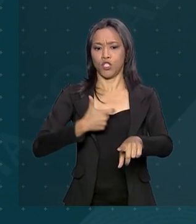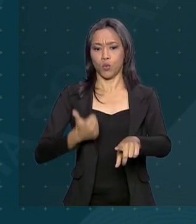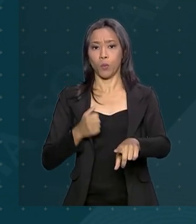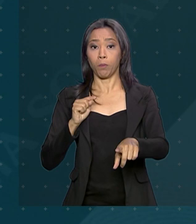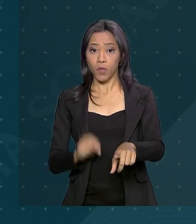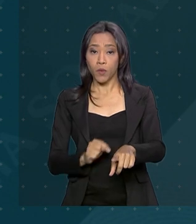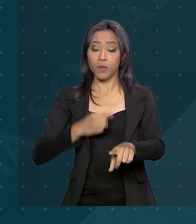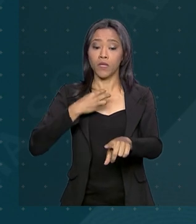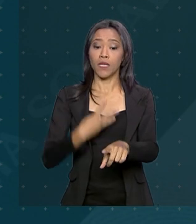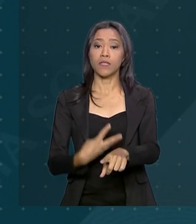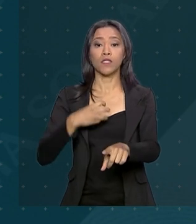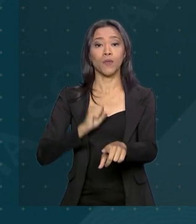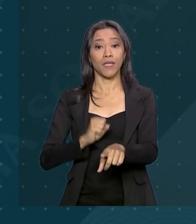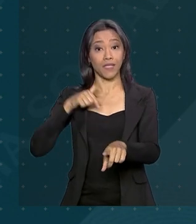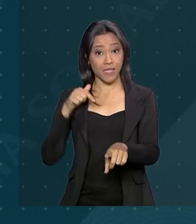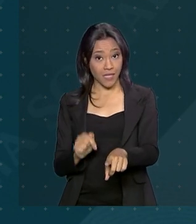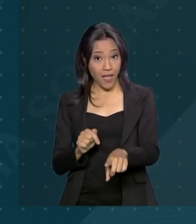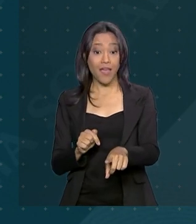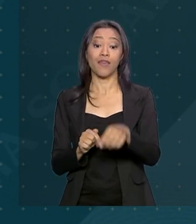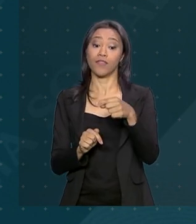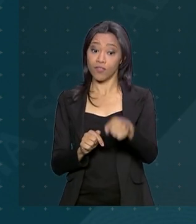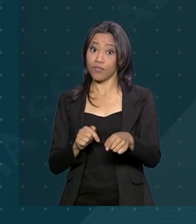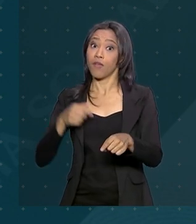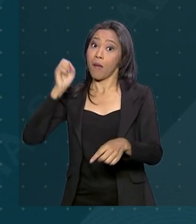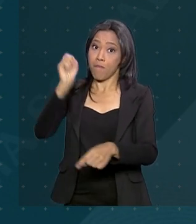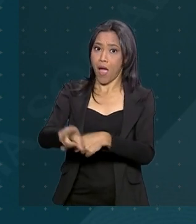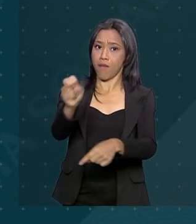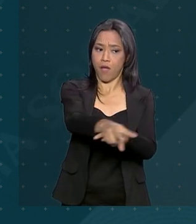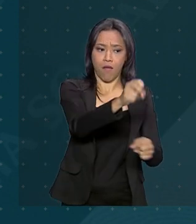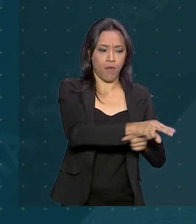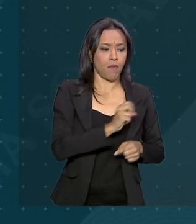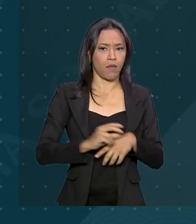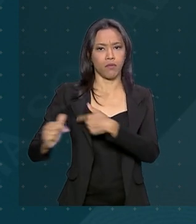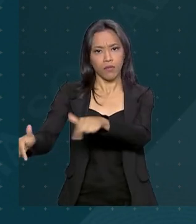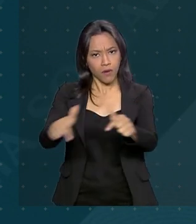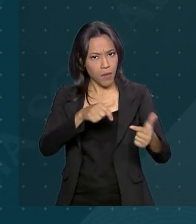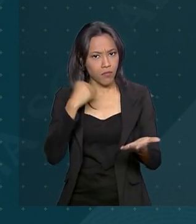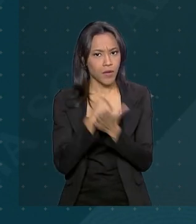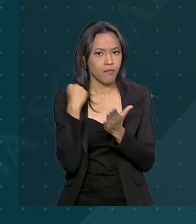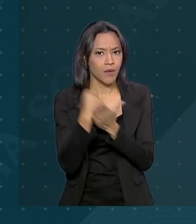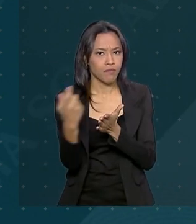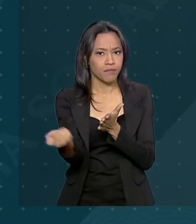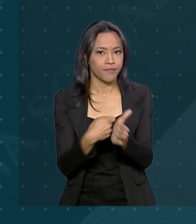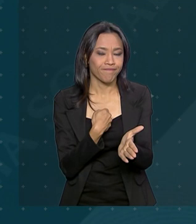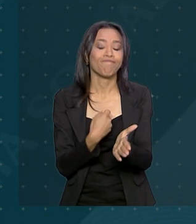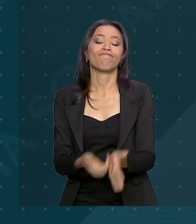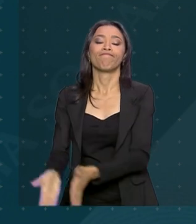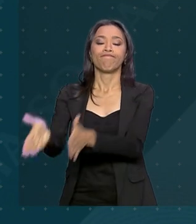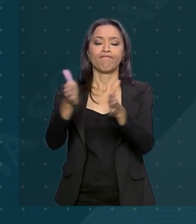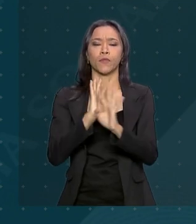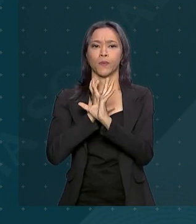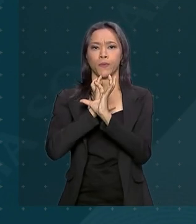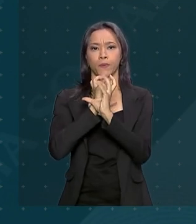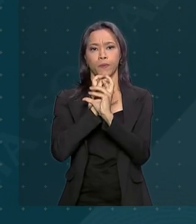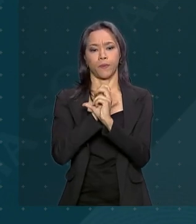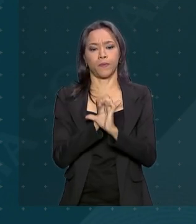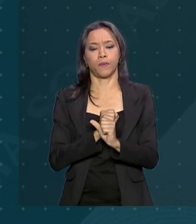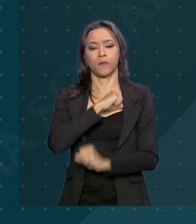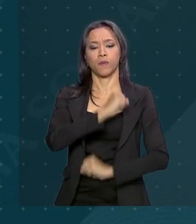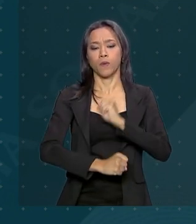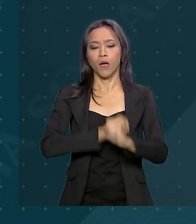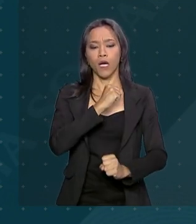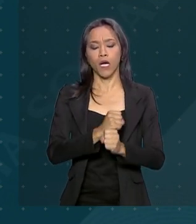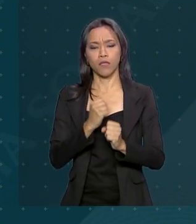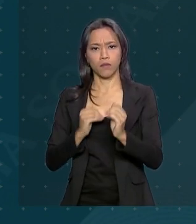387 postos de trabalho com carteira assinada. Já no acumulado do ano, o saldo positivo